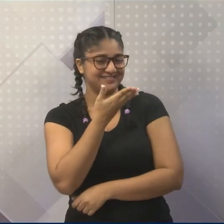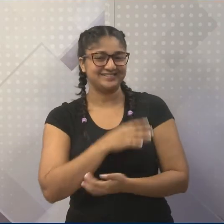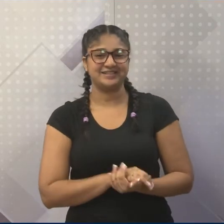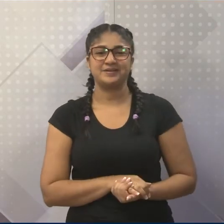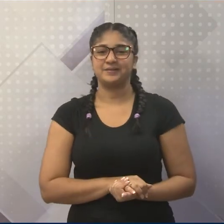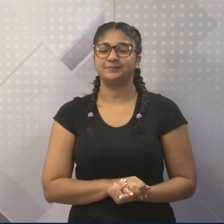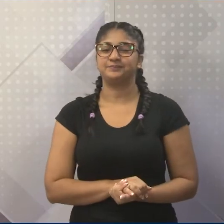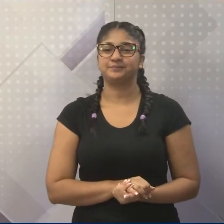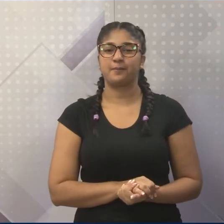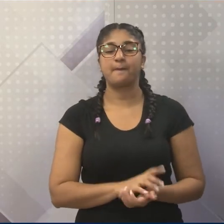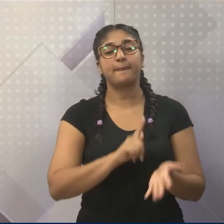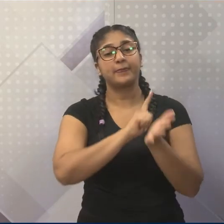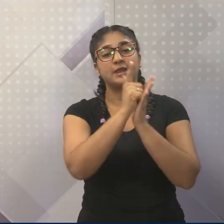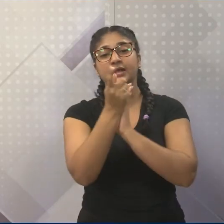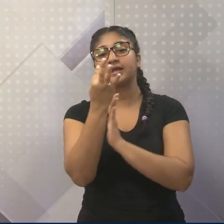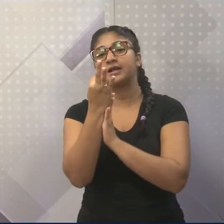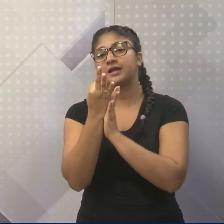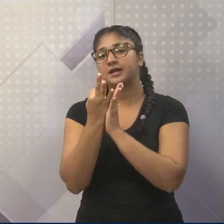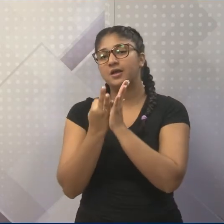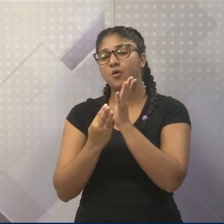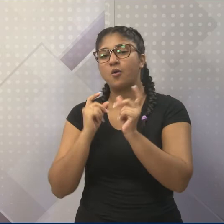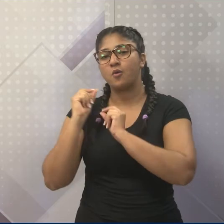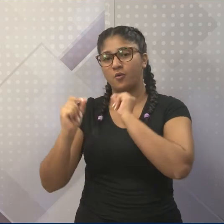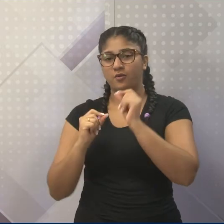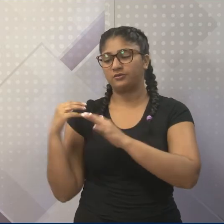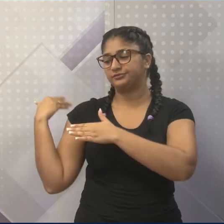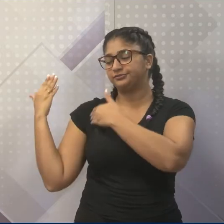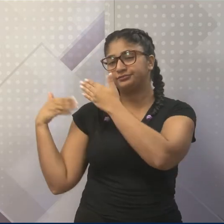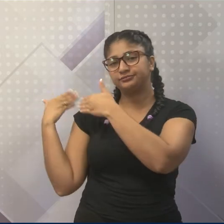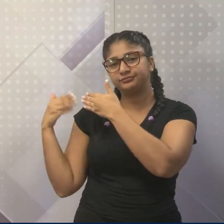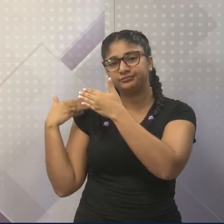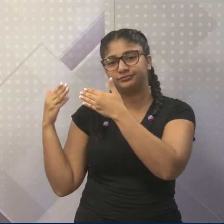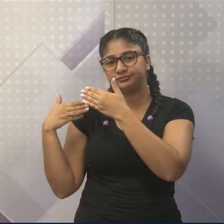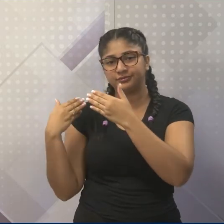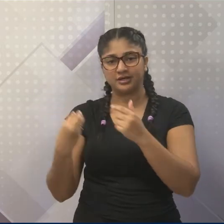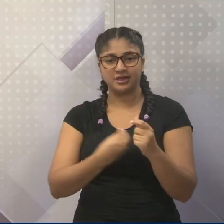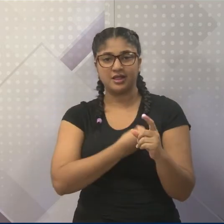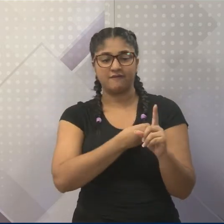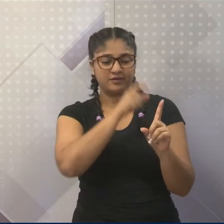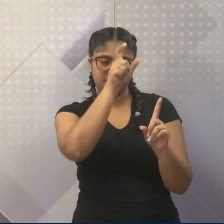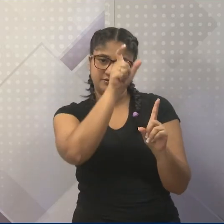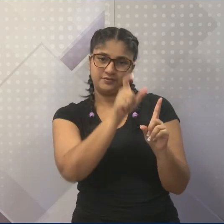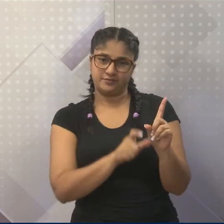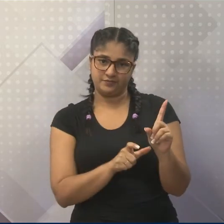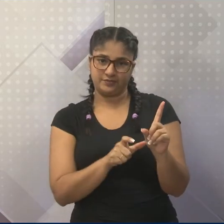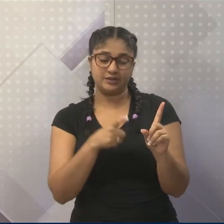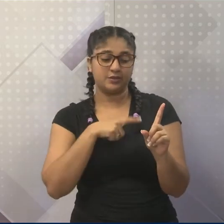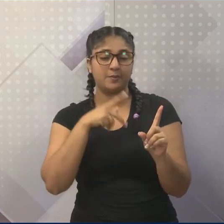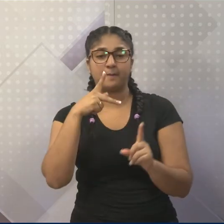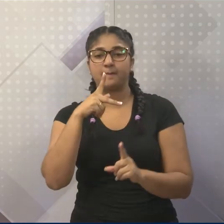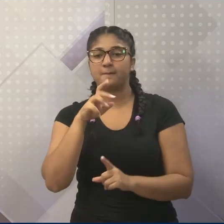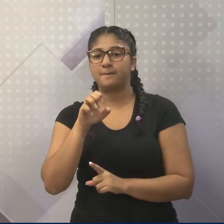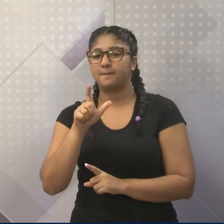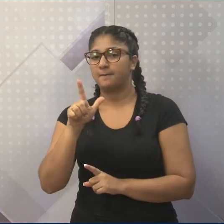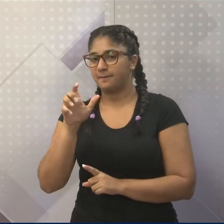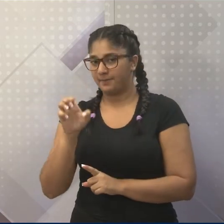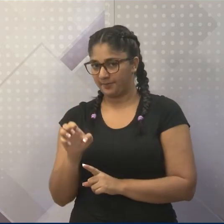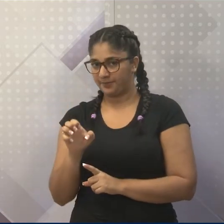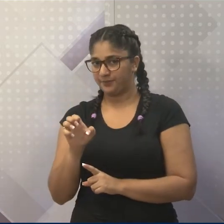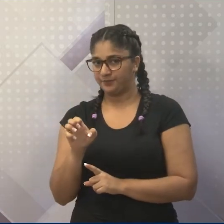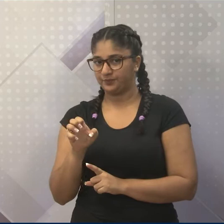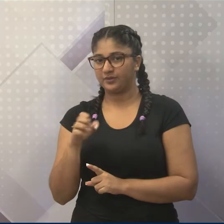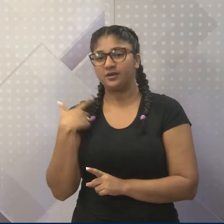Vamos para a próxima. Gênero textual, biografia esportiva. Dizer um pouco da pessoa, né? Temos a história de Pelé, fez recentemente 80 anos,